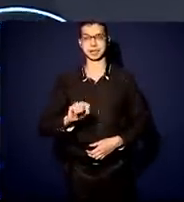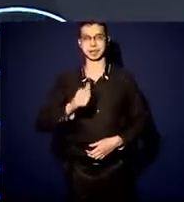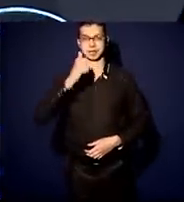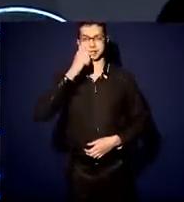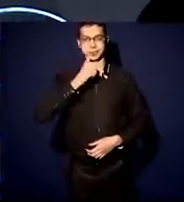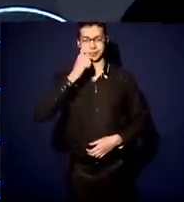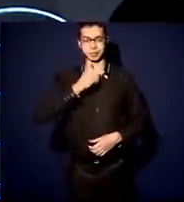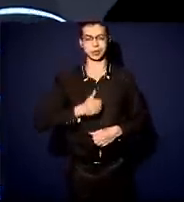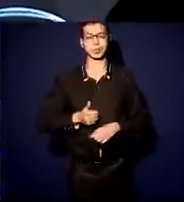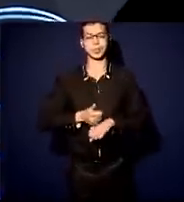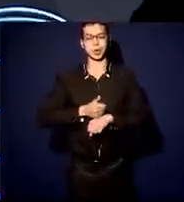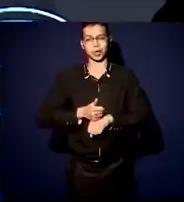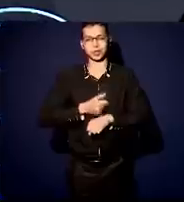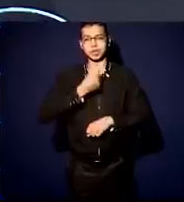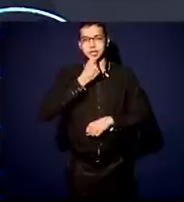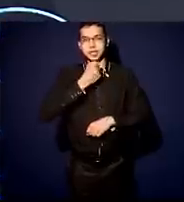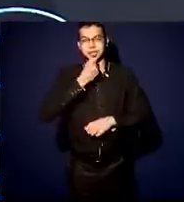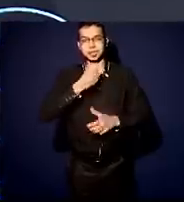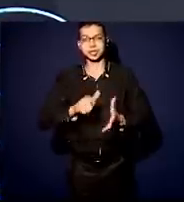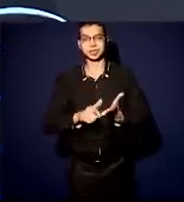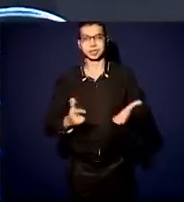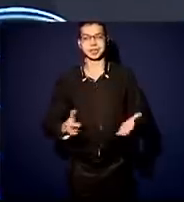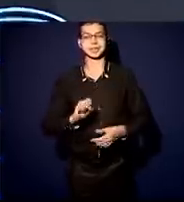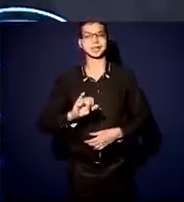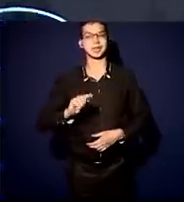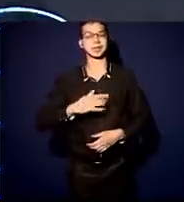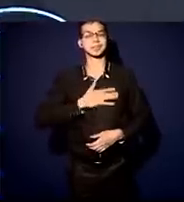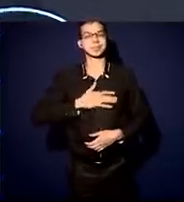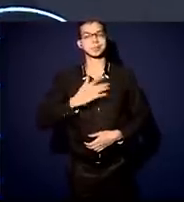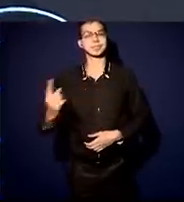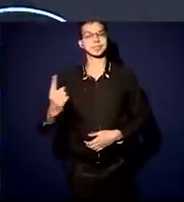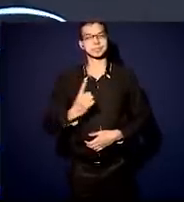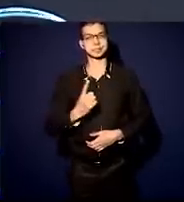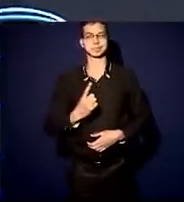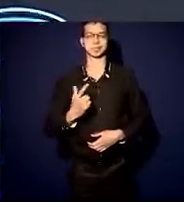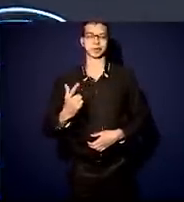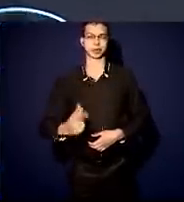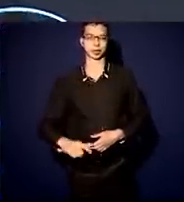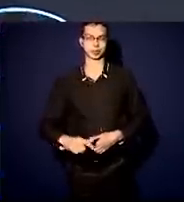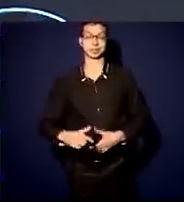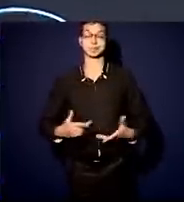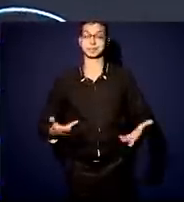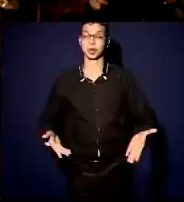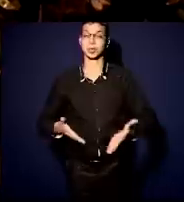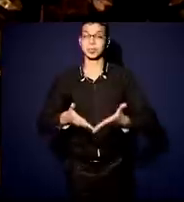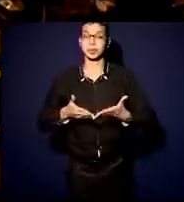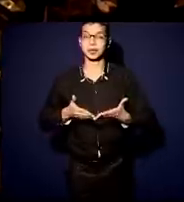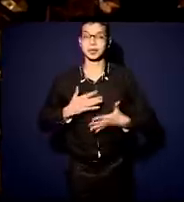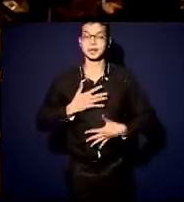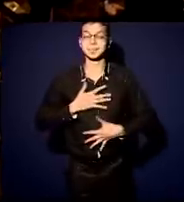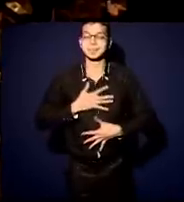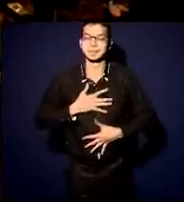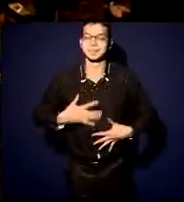prazer recebê-la, Sila, mais uma vez. Então, por favor, vamos começar o nosso painel. Prazer em recebê-los aqui.